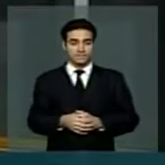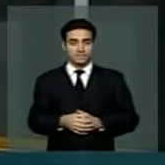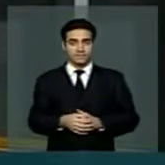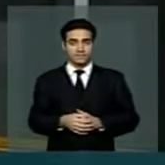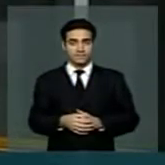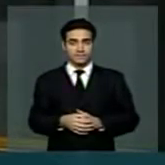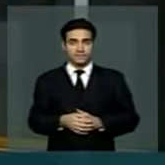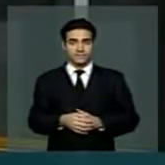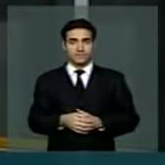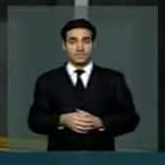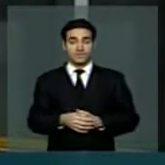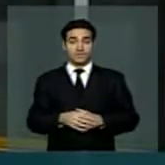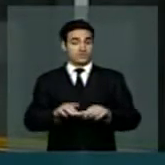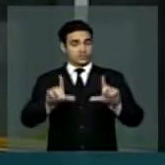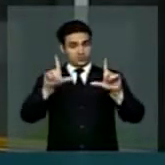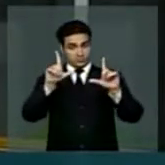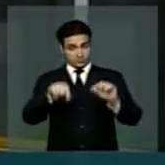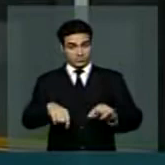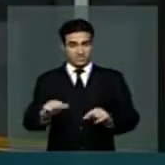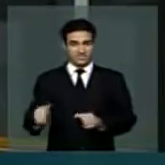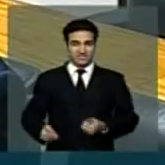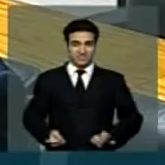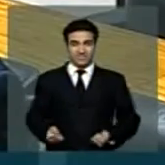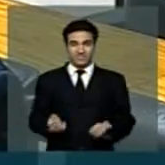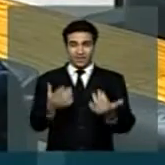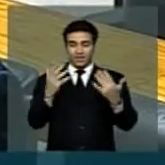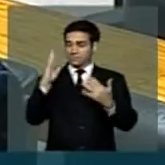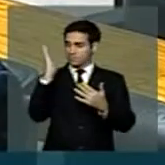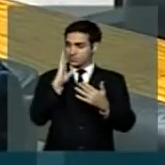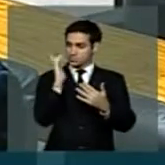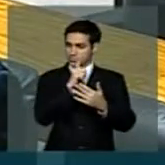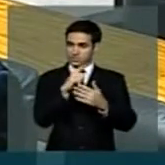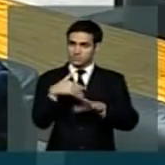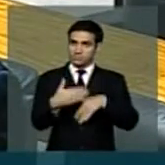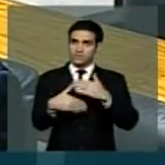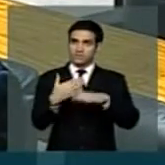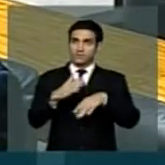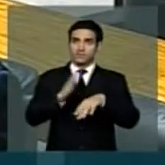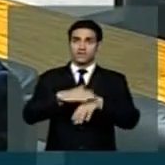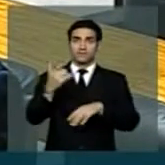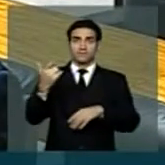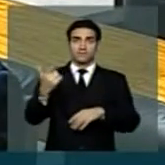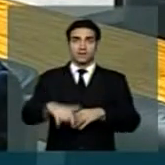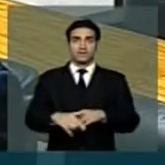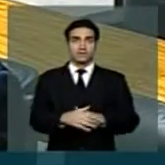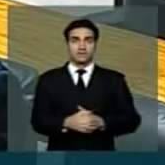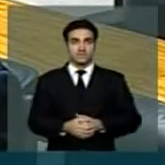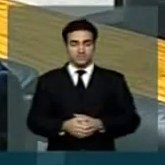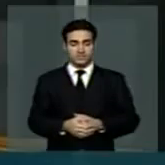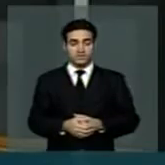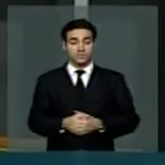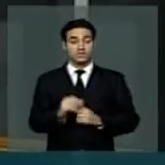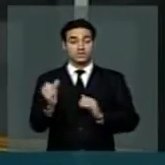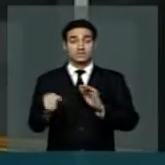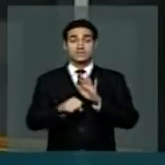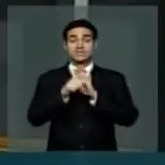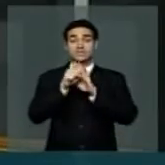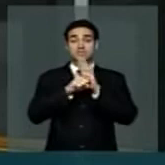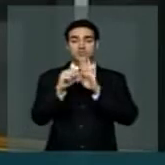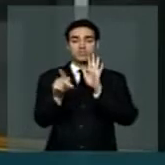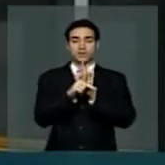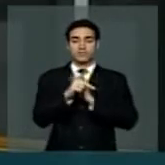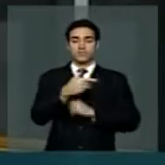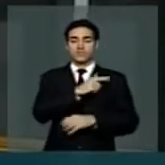Redução de custos para o Brasil crescer mais, cujo símbolo do seu governo,